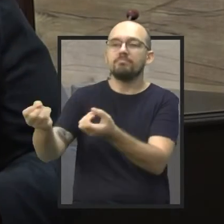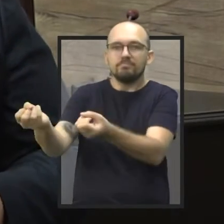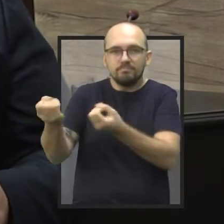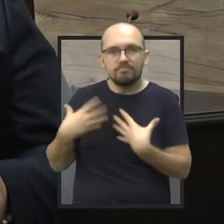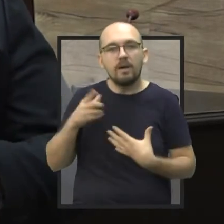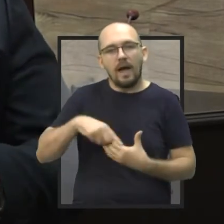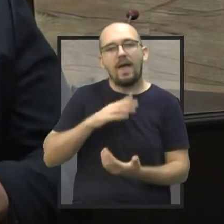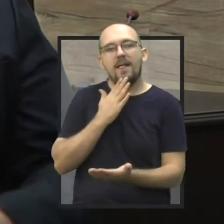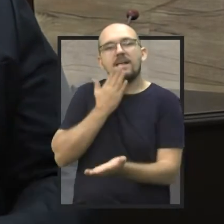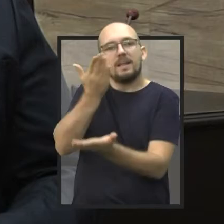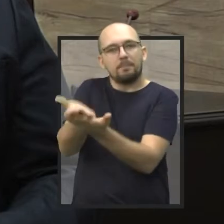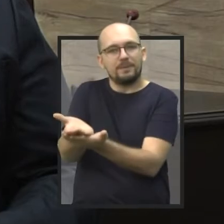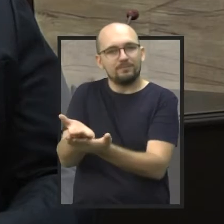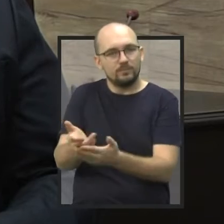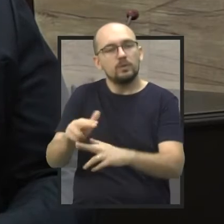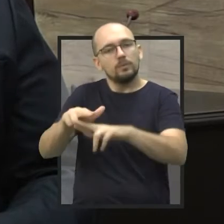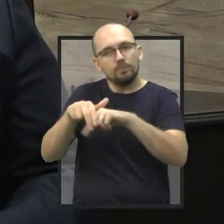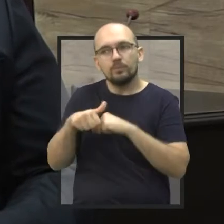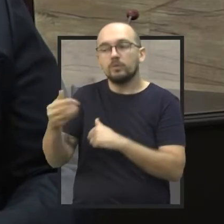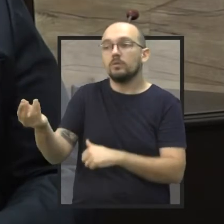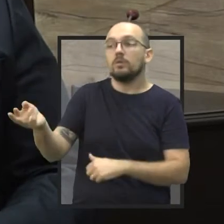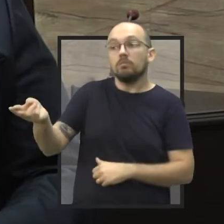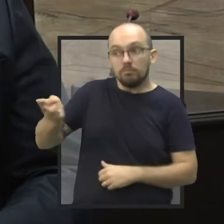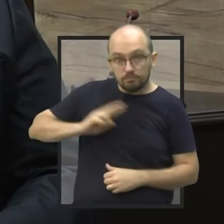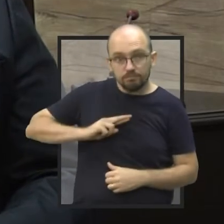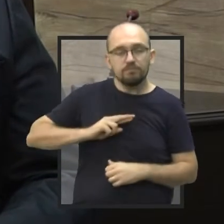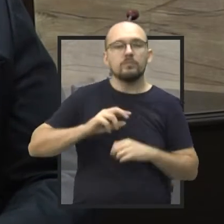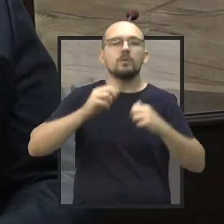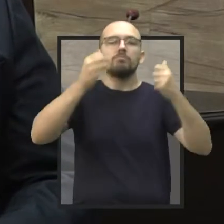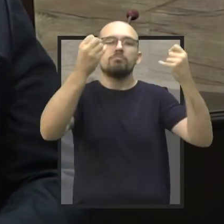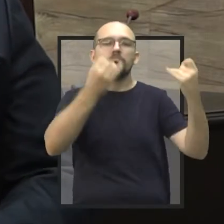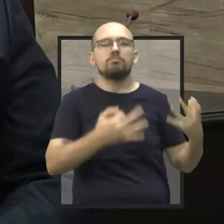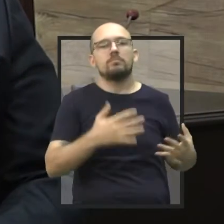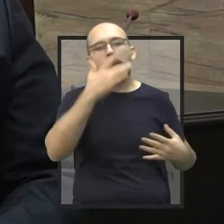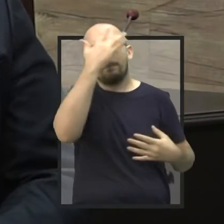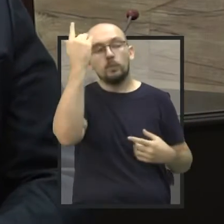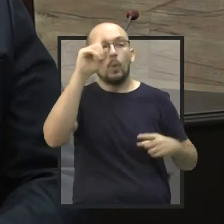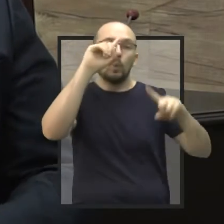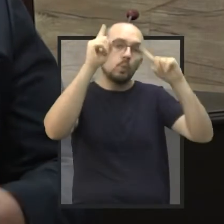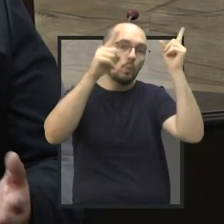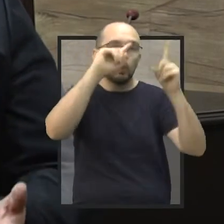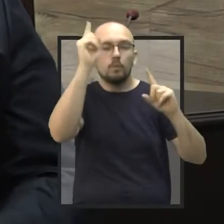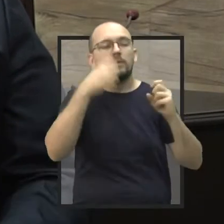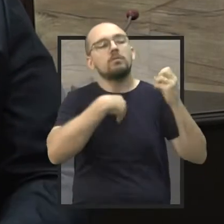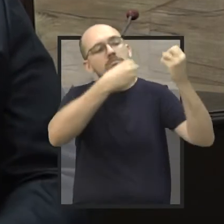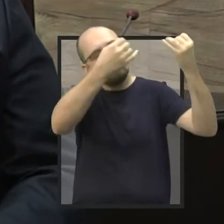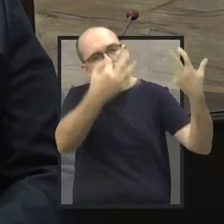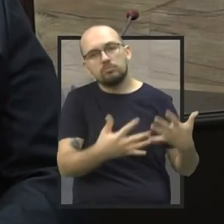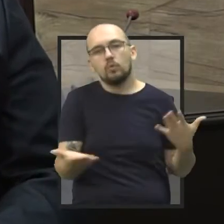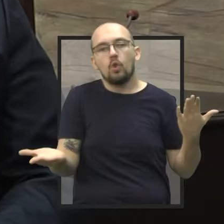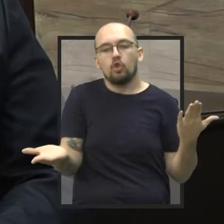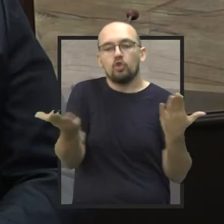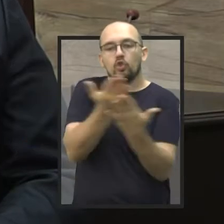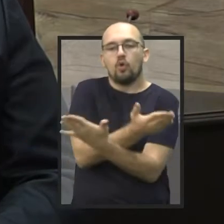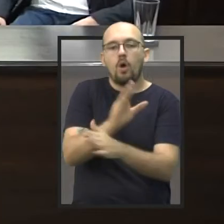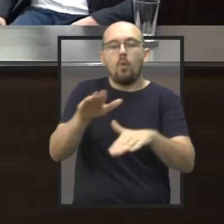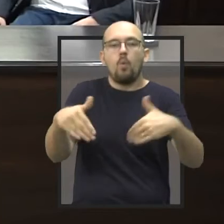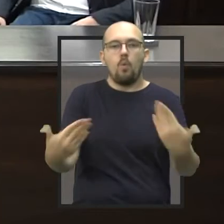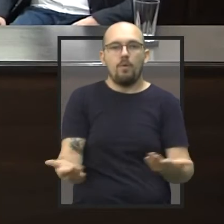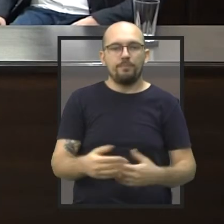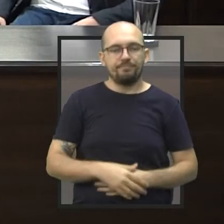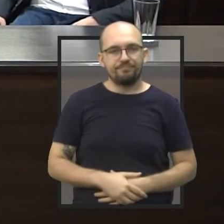requerimentos. Então, é só isso. É para dar uma explicação, principalmente para pessoal que está com essa dúvida, como que se deu essa troca de terrenos.